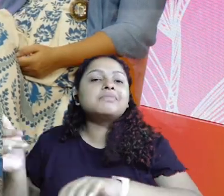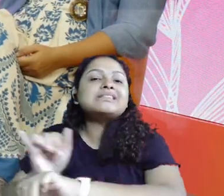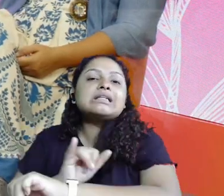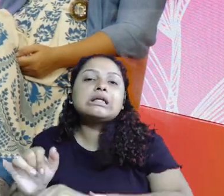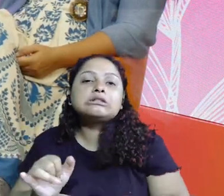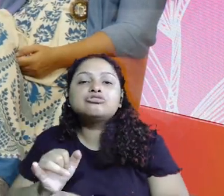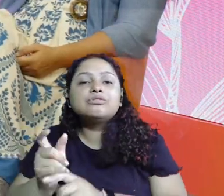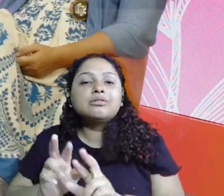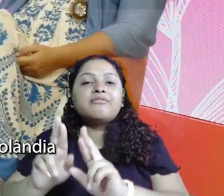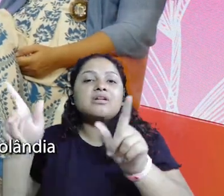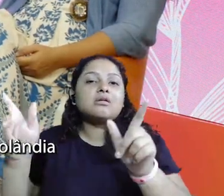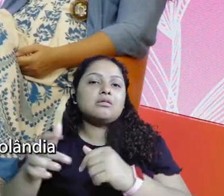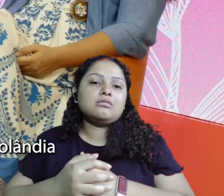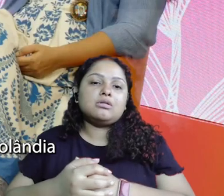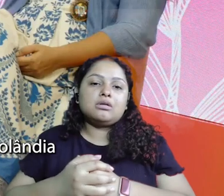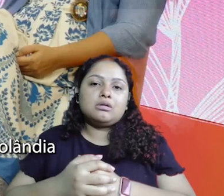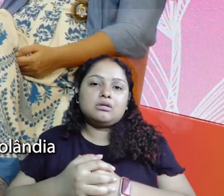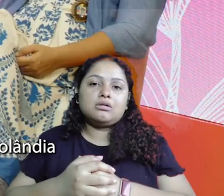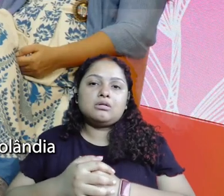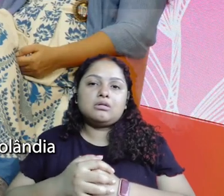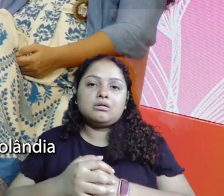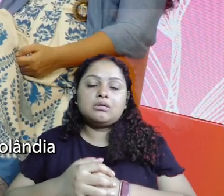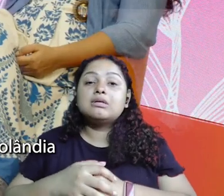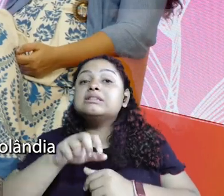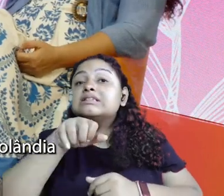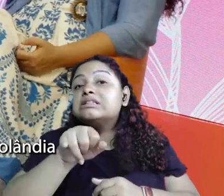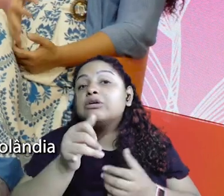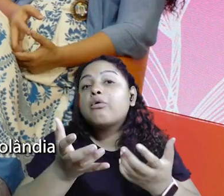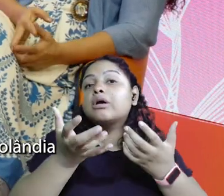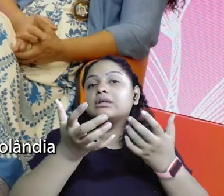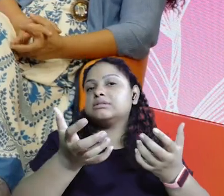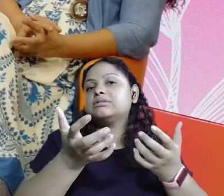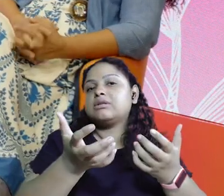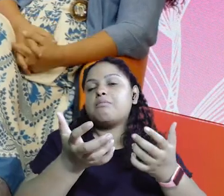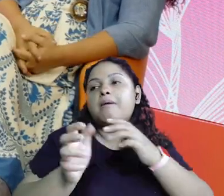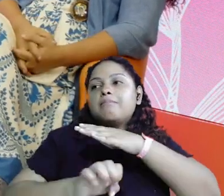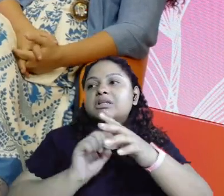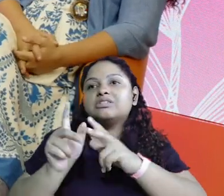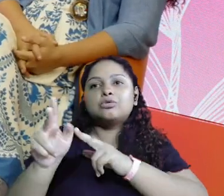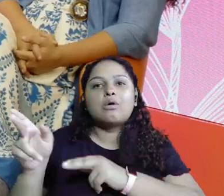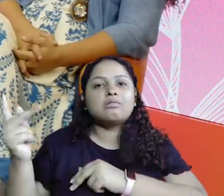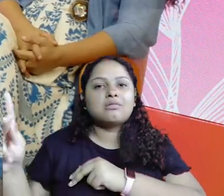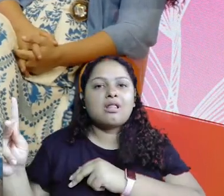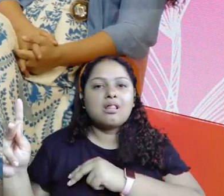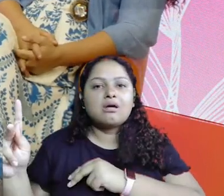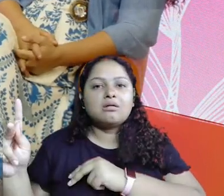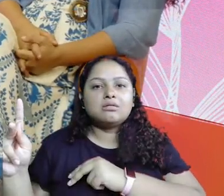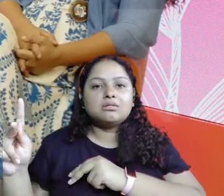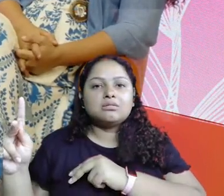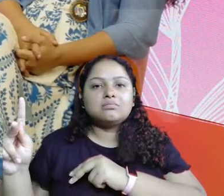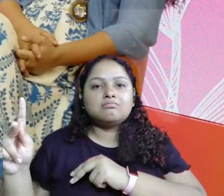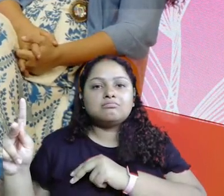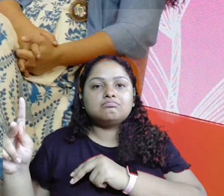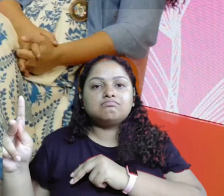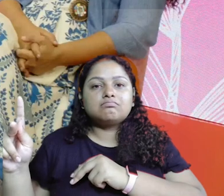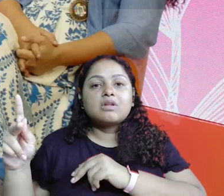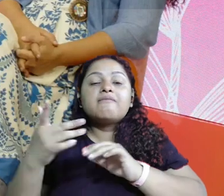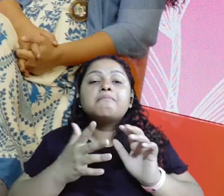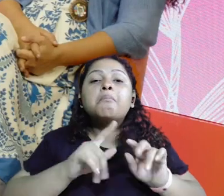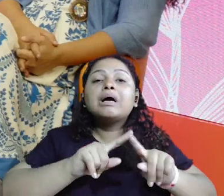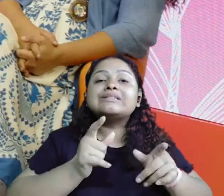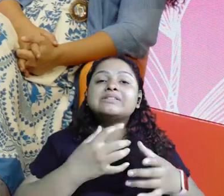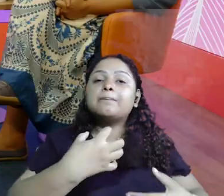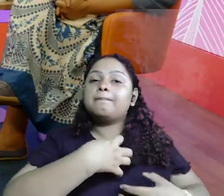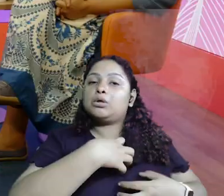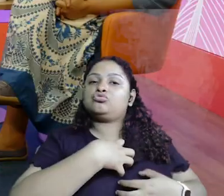tem... estratégias dela. É, por exemplo, se eu quiser abrir uma palmitolândia, não vai ser igual porque a Gabi, ela é única. E ela é exclusiva do jeito que ela